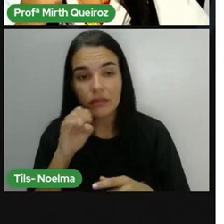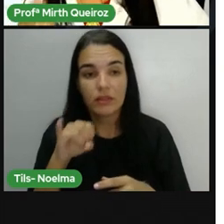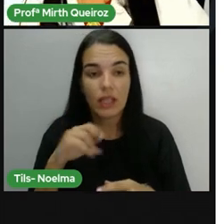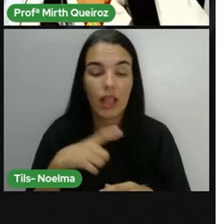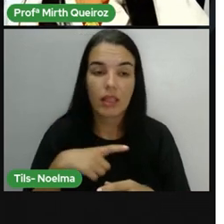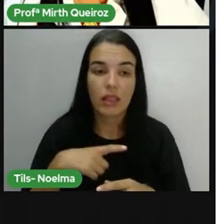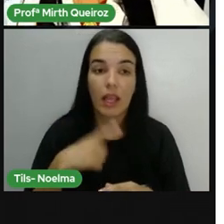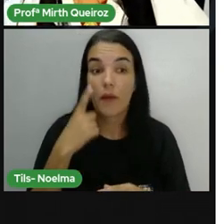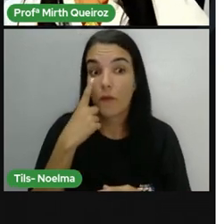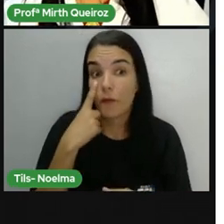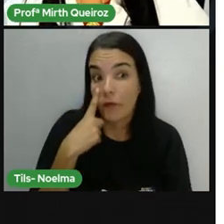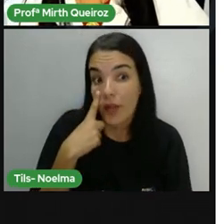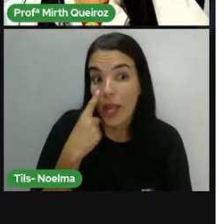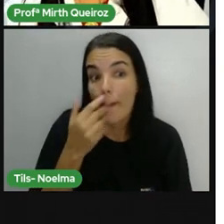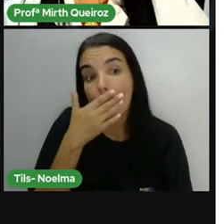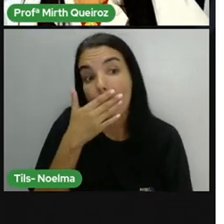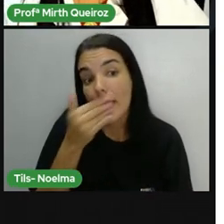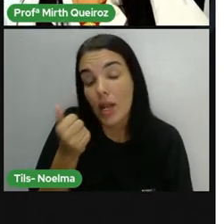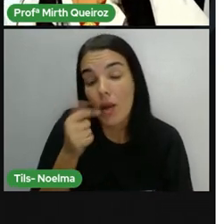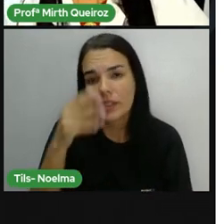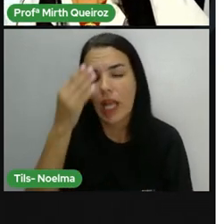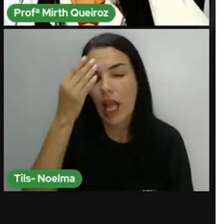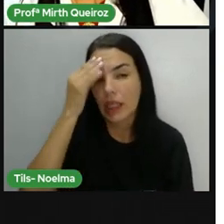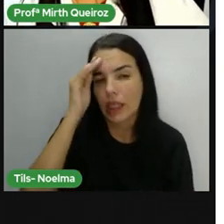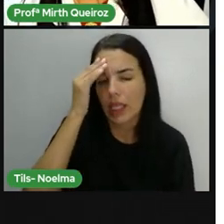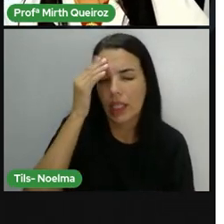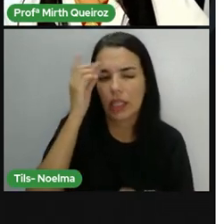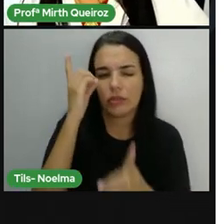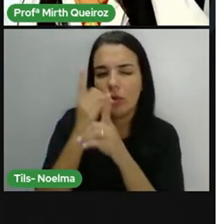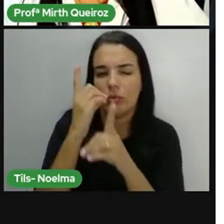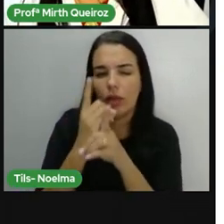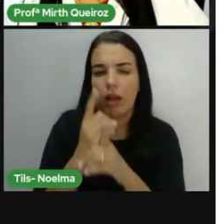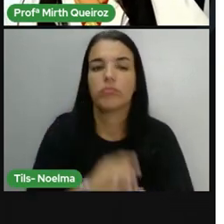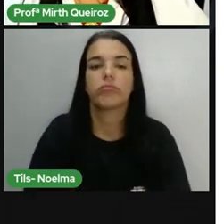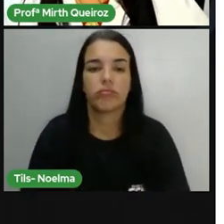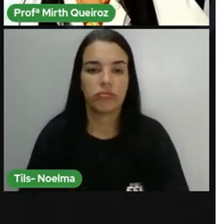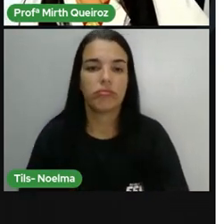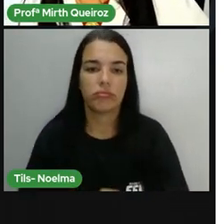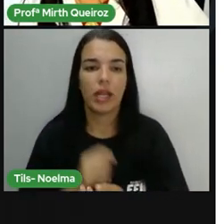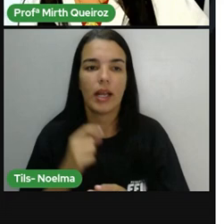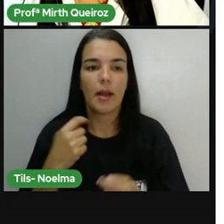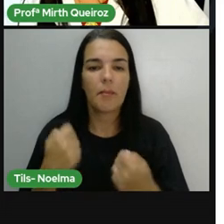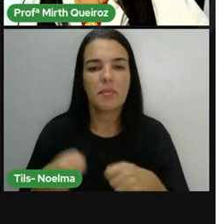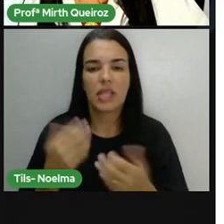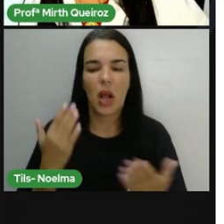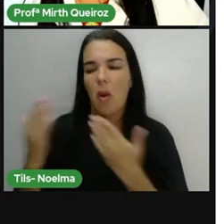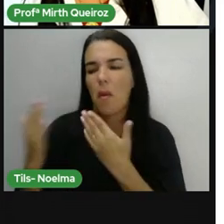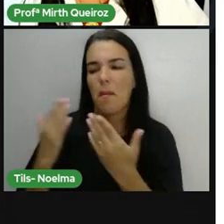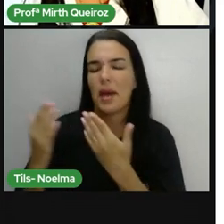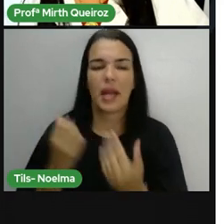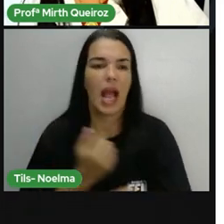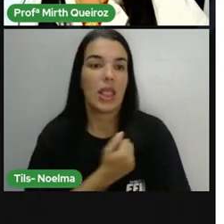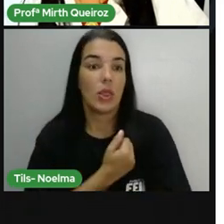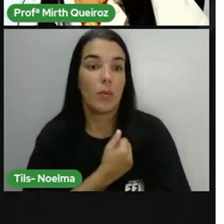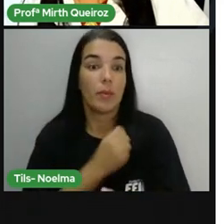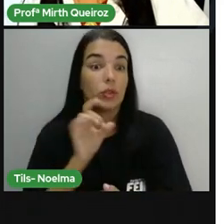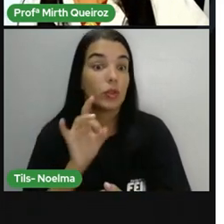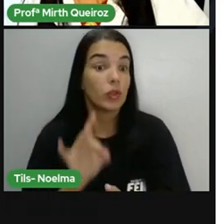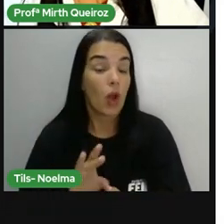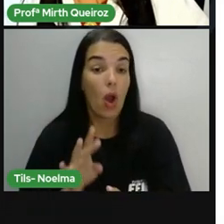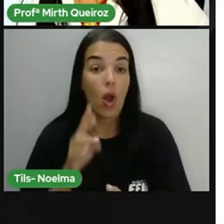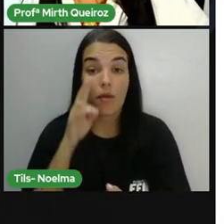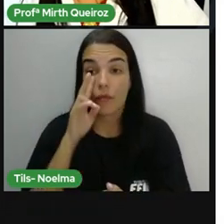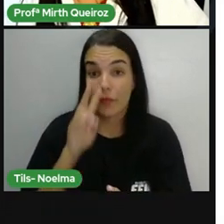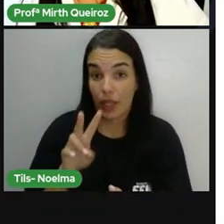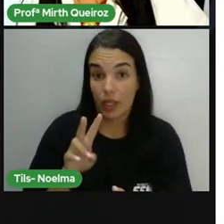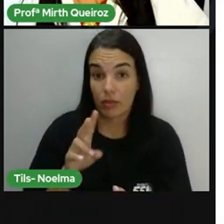Fica mais visível, né? Assim, fica mais fácil para identificar. Sem precisar comparar números. Só a imagem já diz tudo.